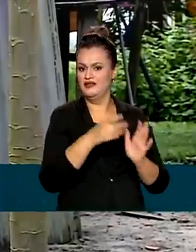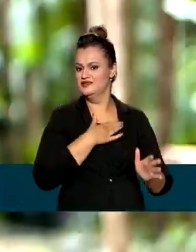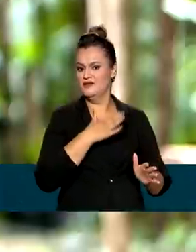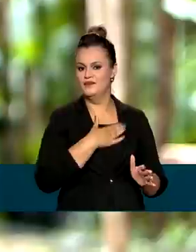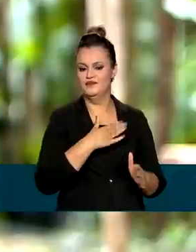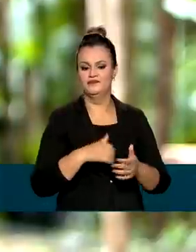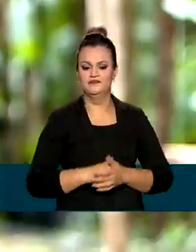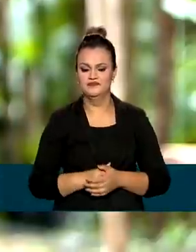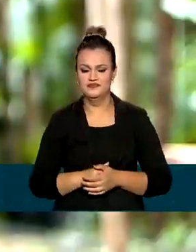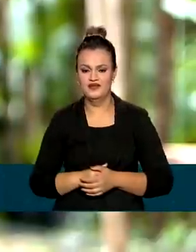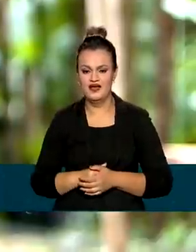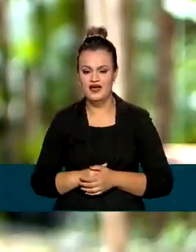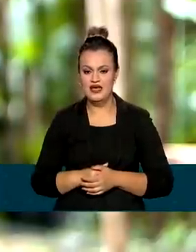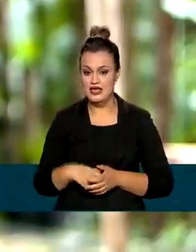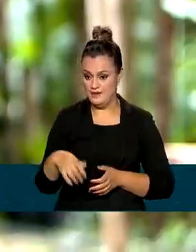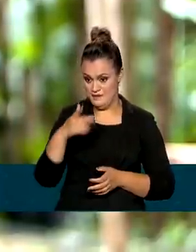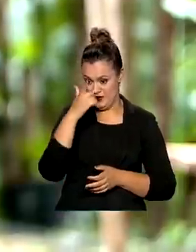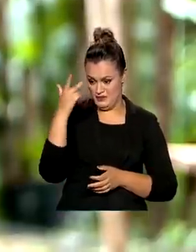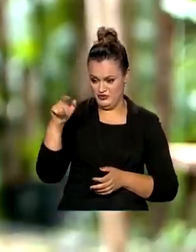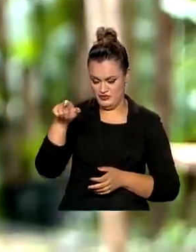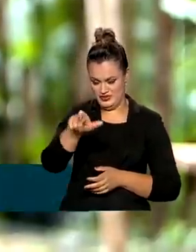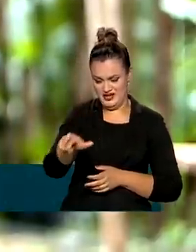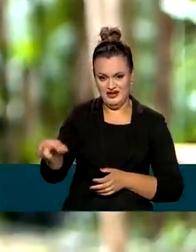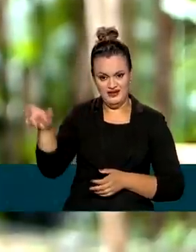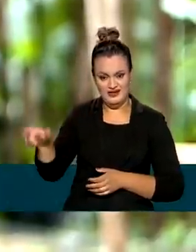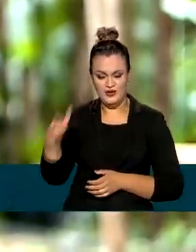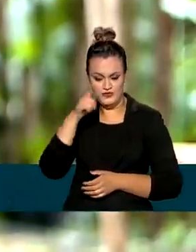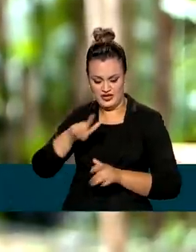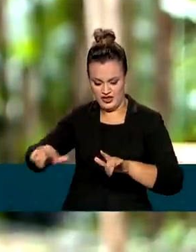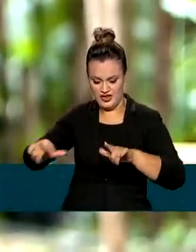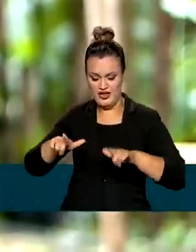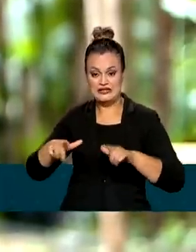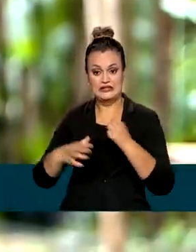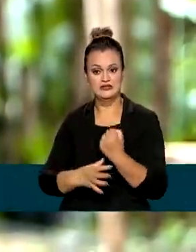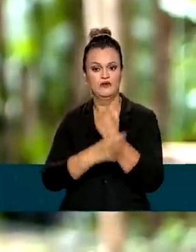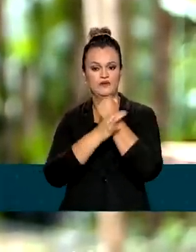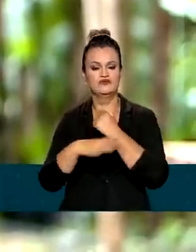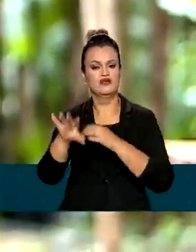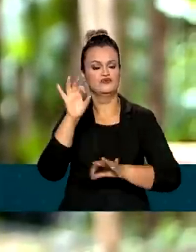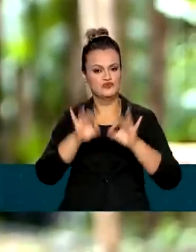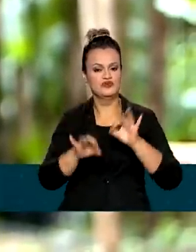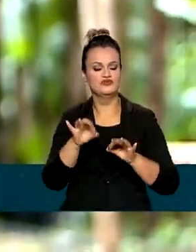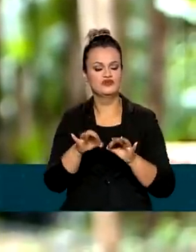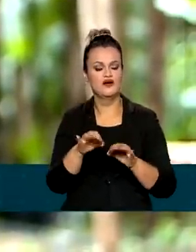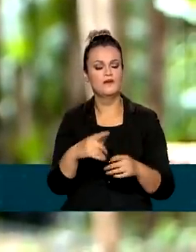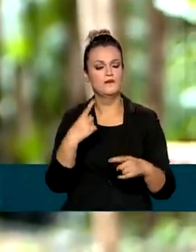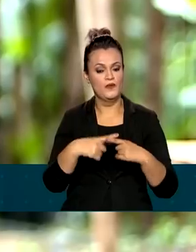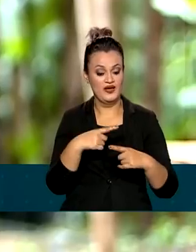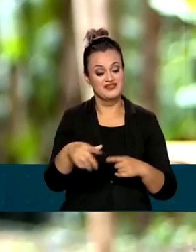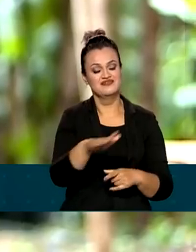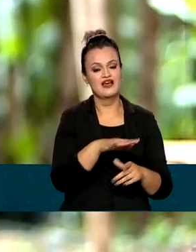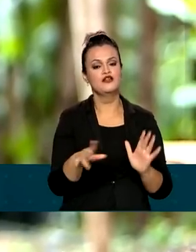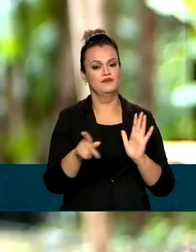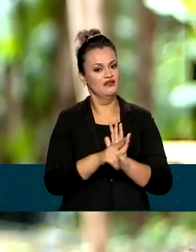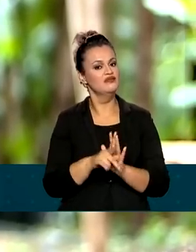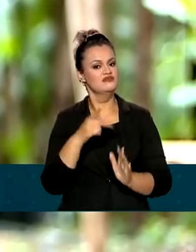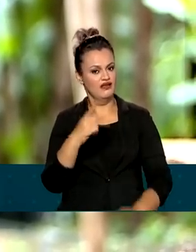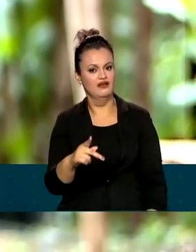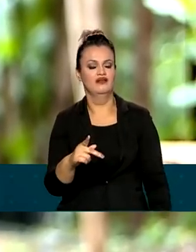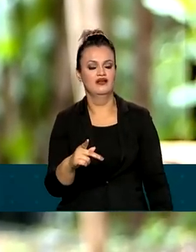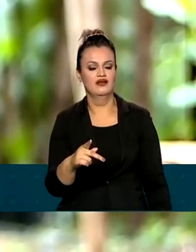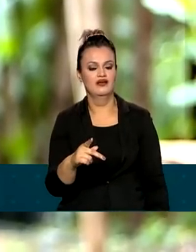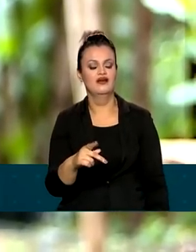terreno. Para o beneficiário, isso proporciona segurança jurídica. Saber que efetivamente ele está ocupando uma área